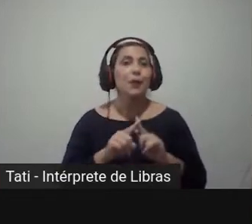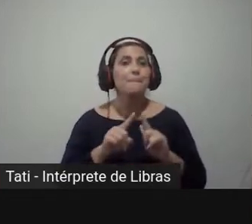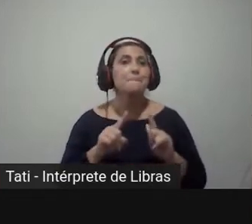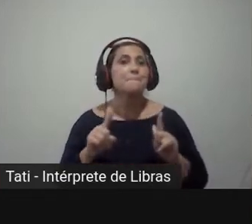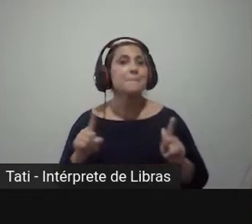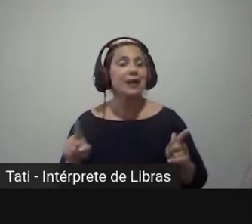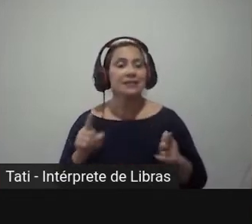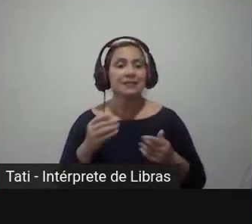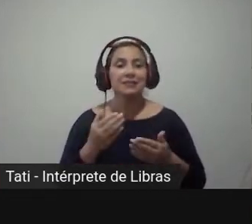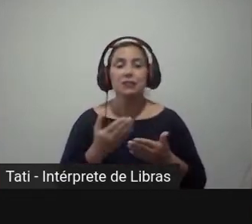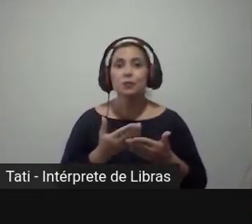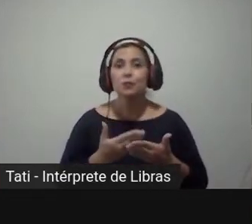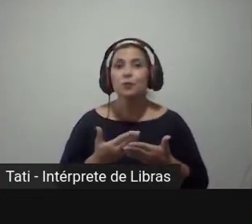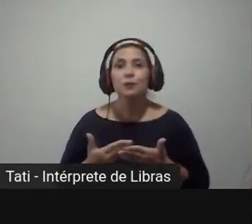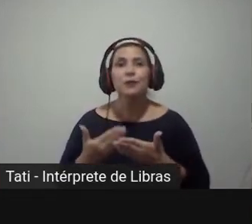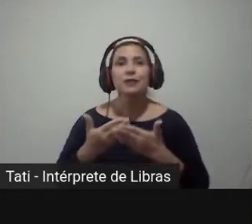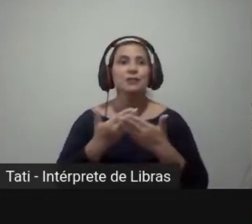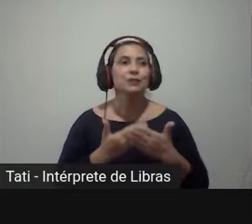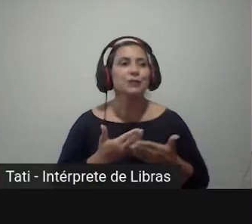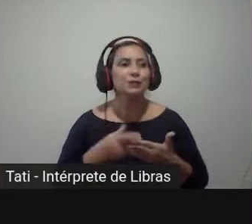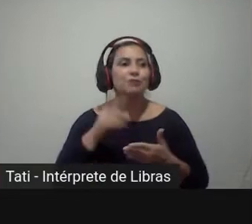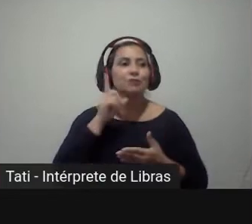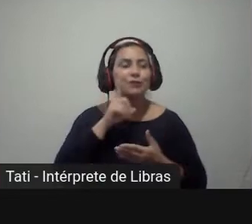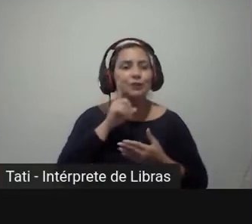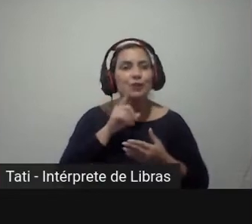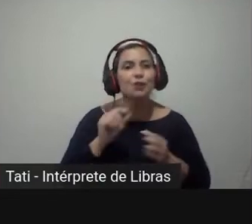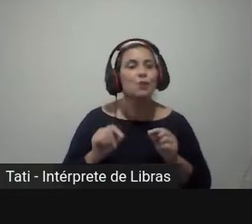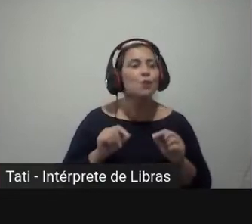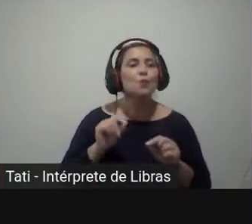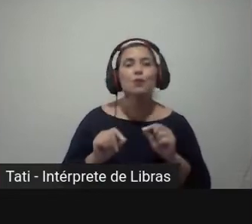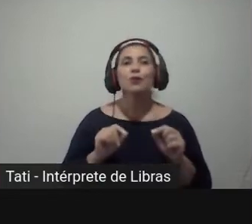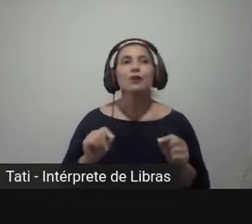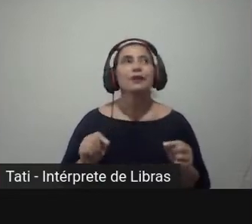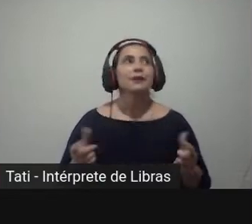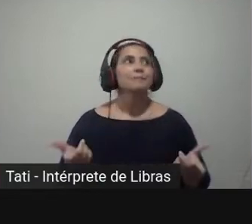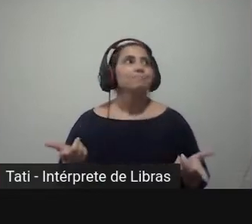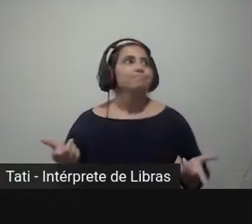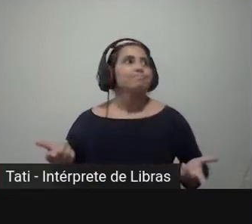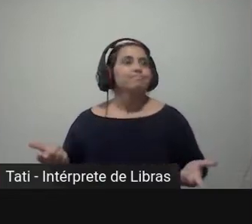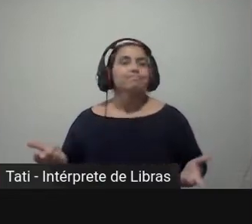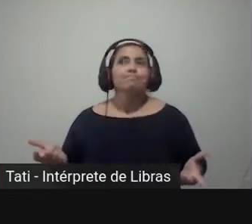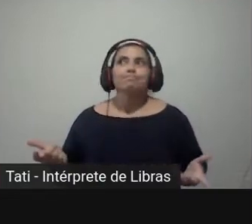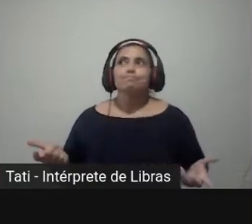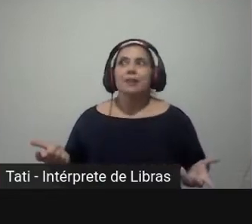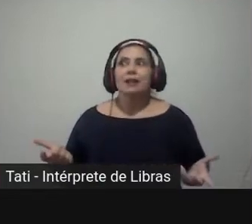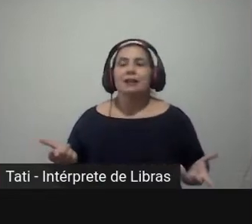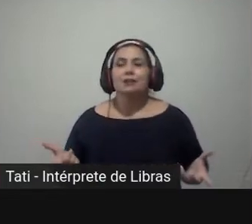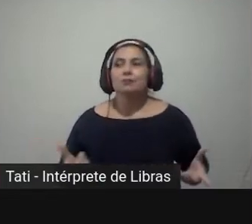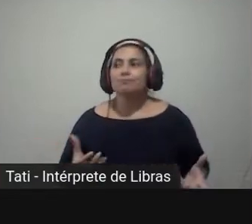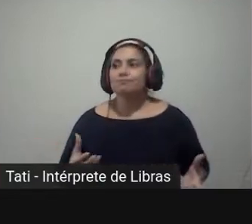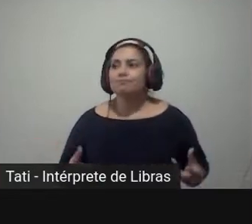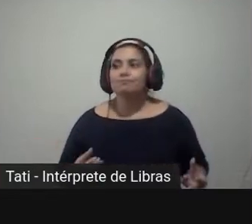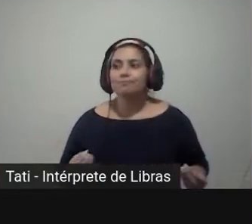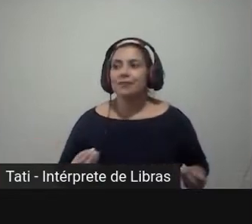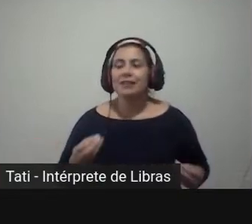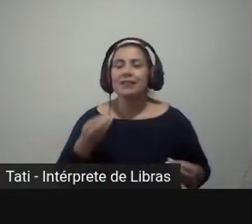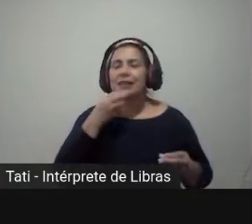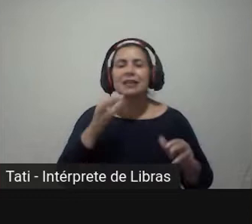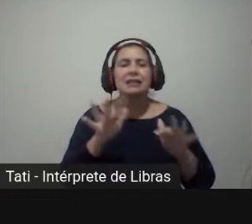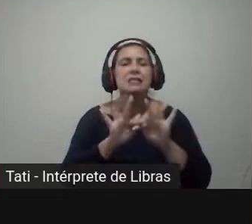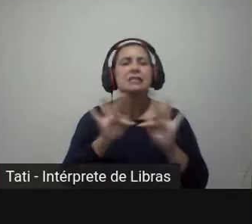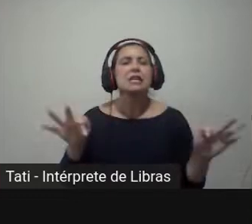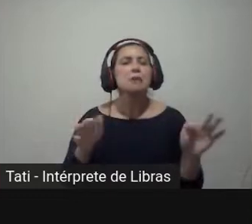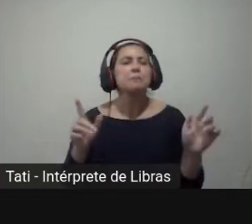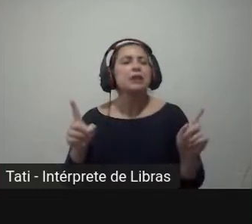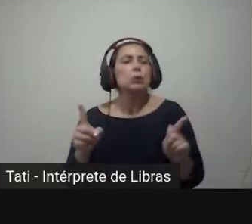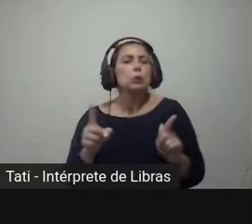estudos iniciais americanos, eles eram muito, eles eram muito simplificados, vamos dizer